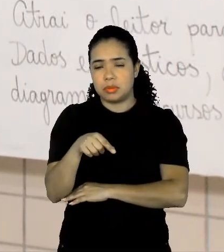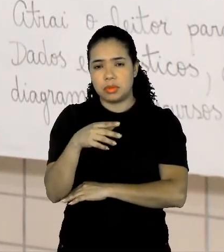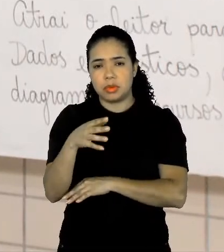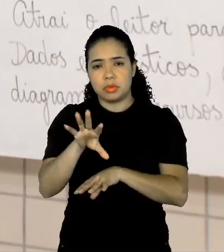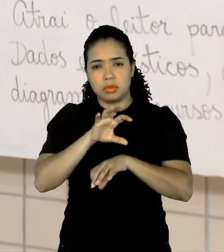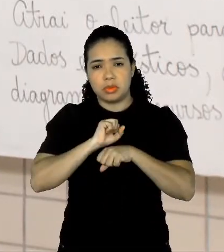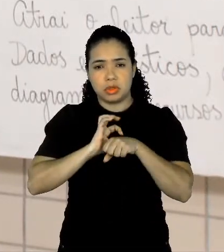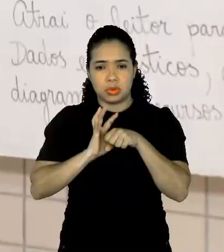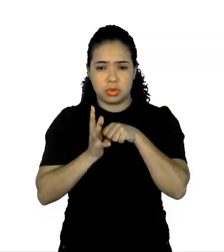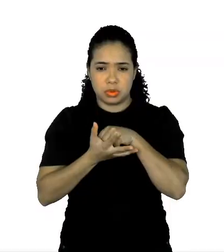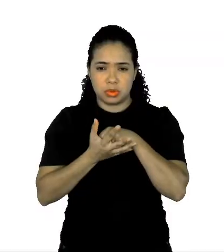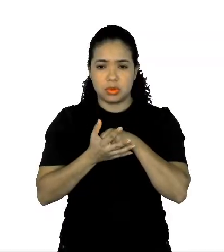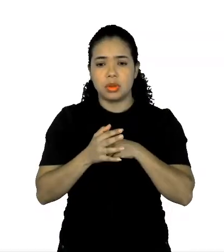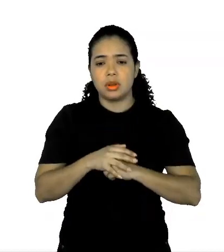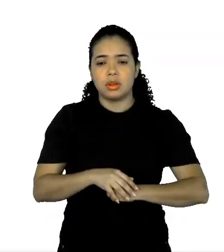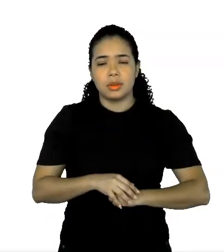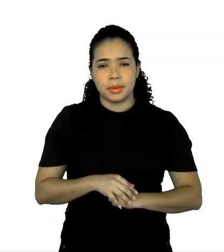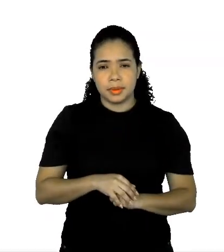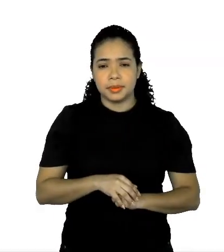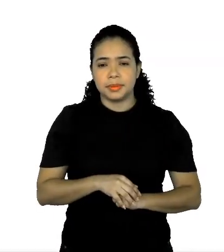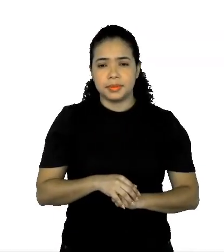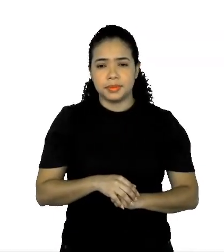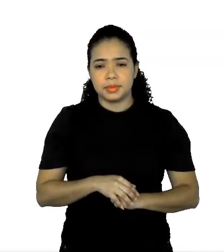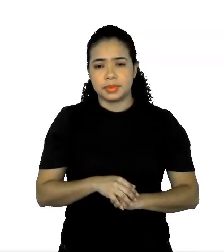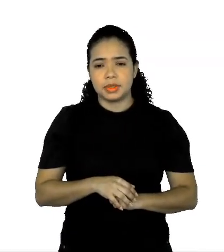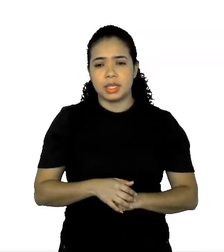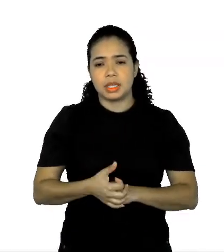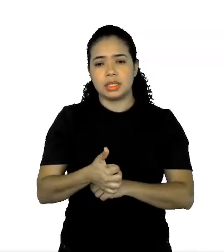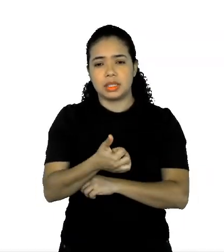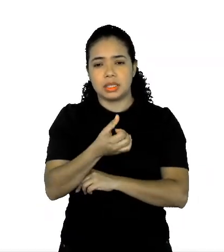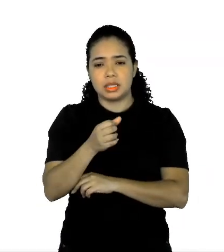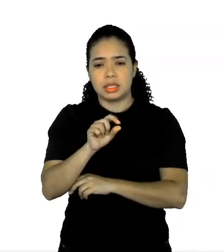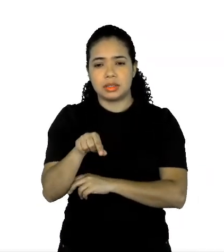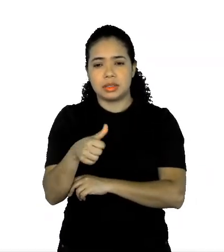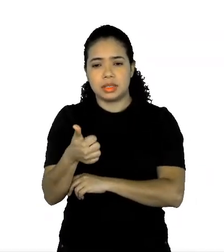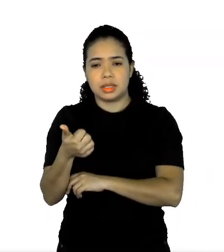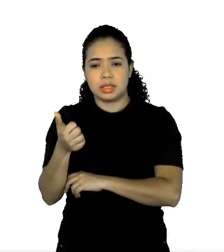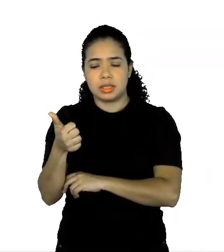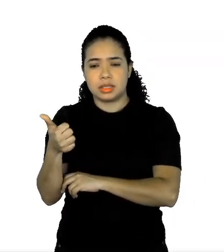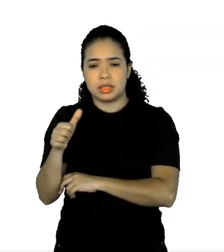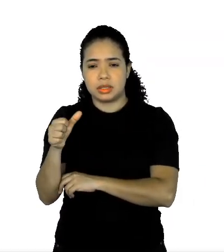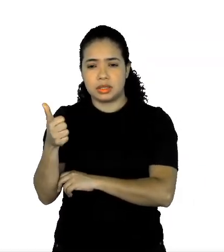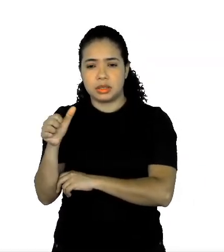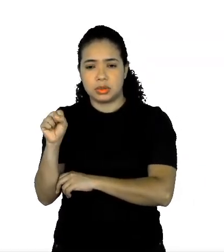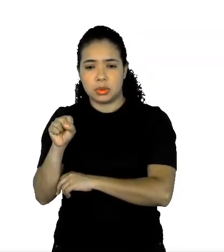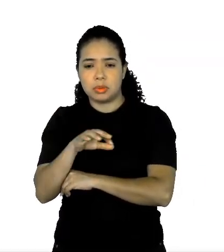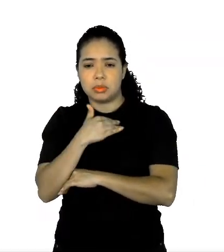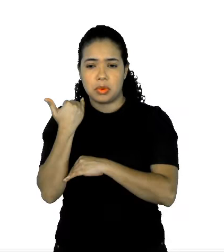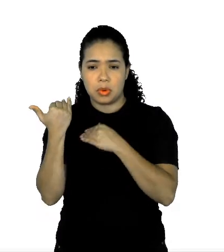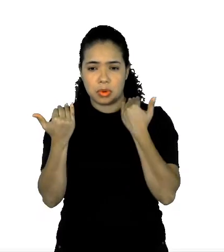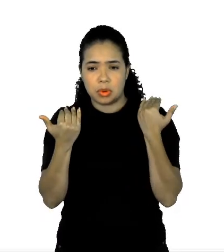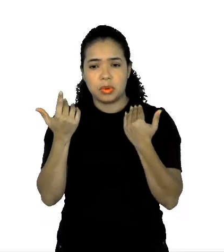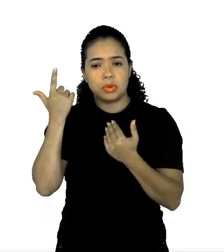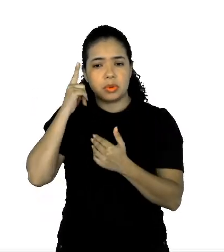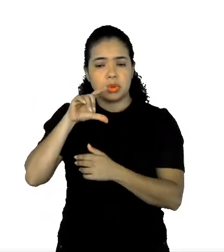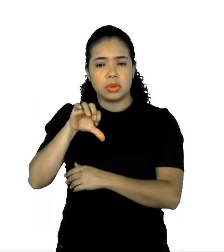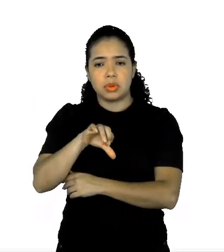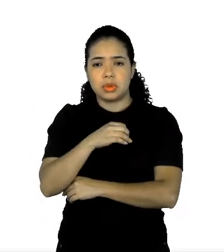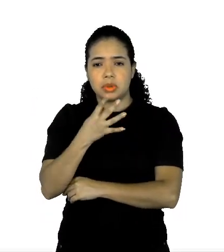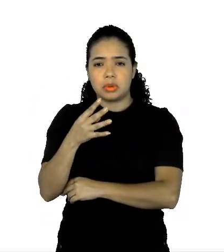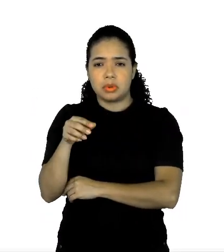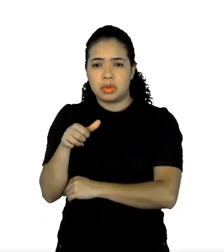confirmados. Até nessa data de maio, tinha 16.118 mortes. E ia recuperar os 94.122.